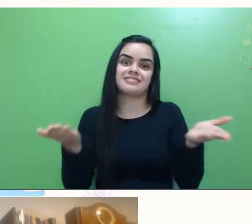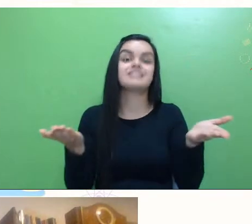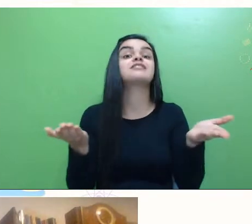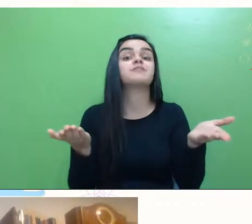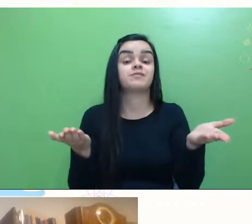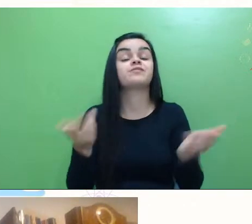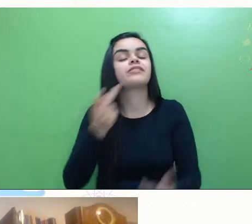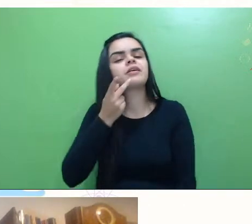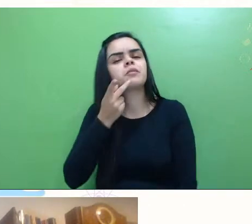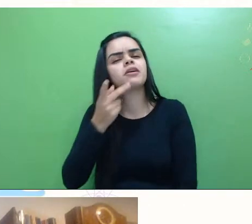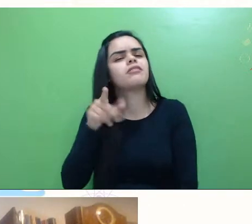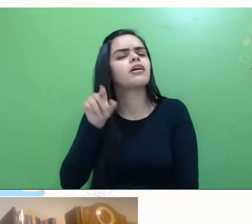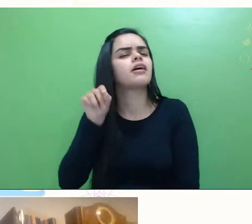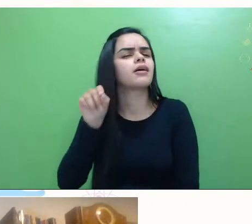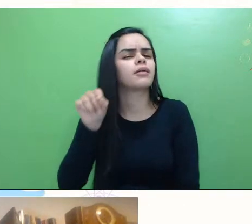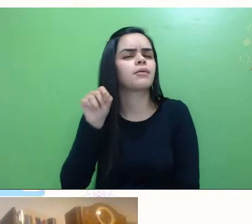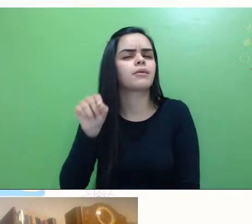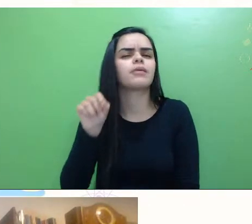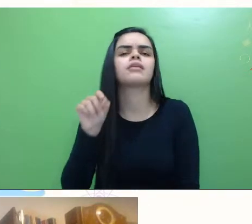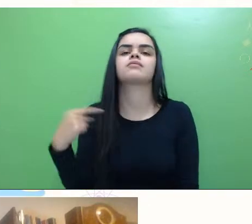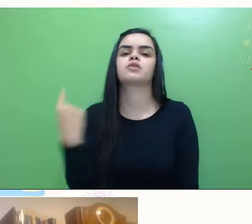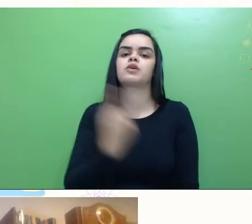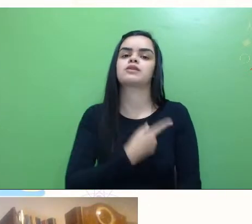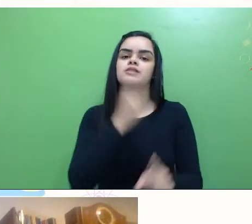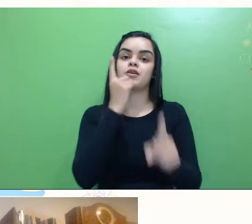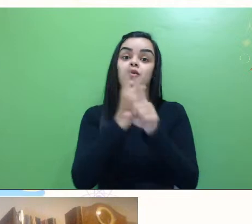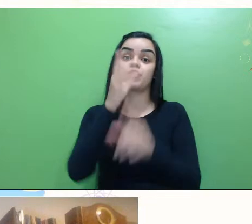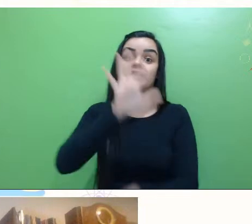Bom dia,